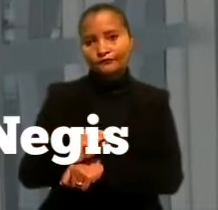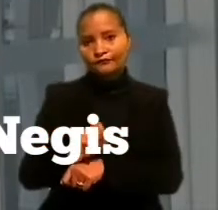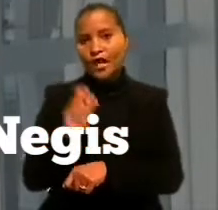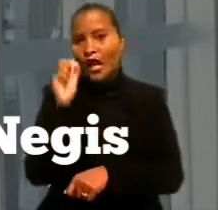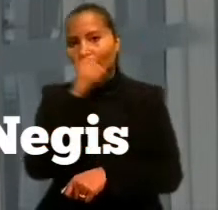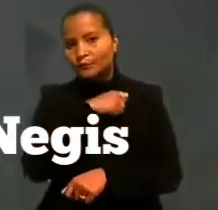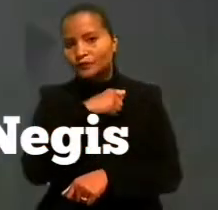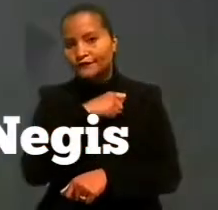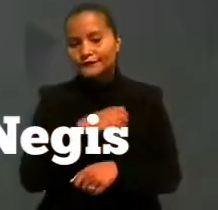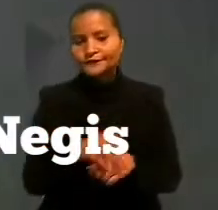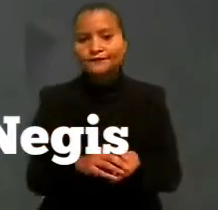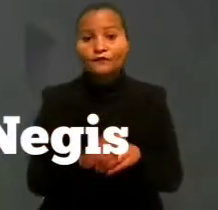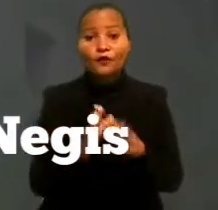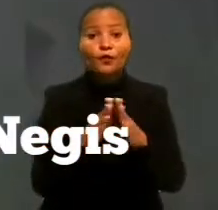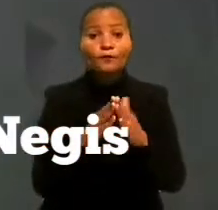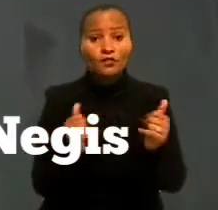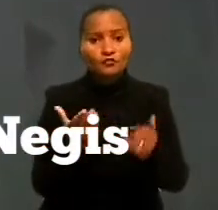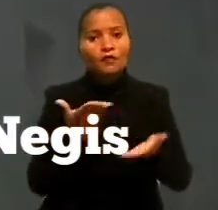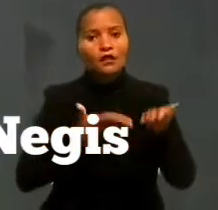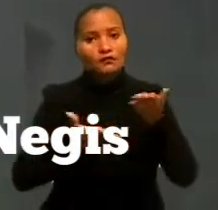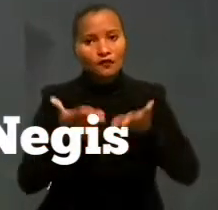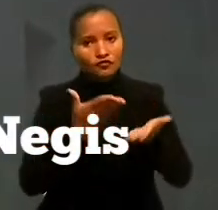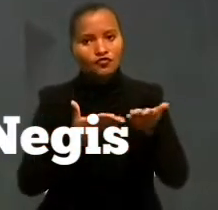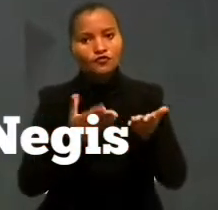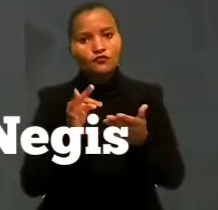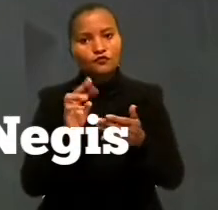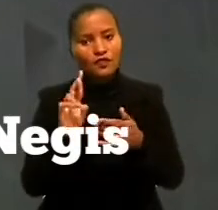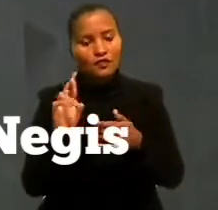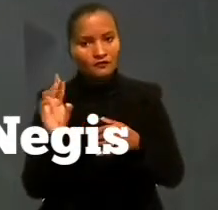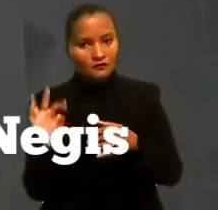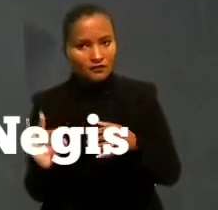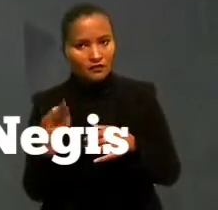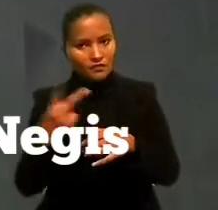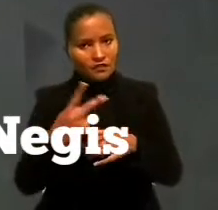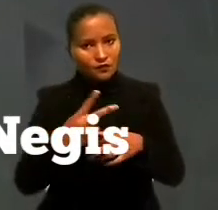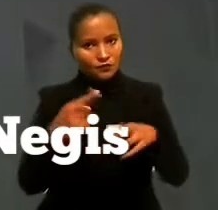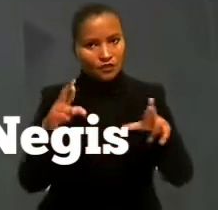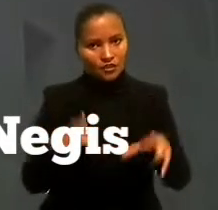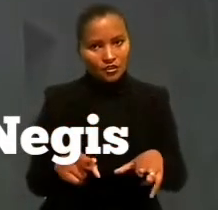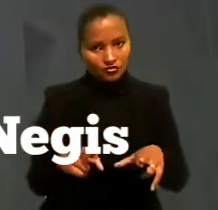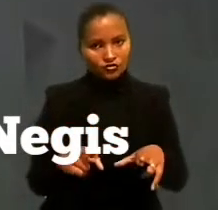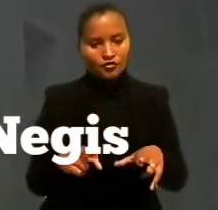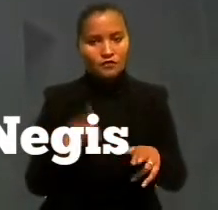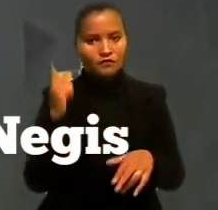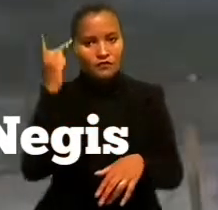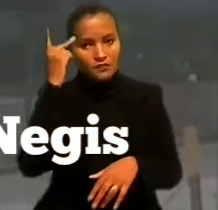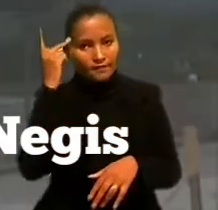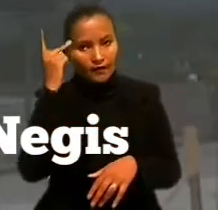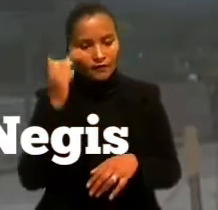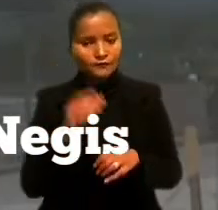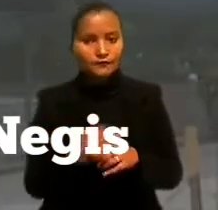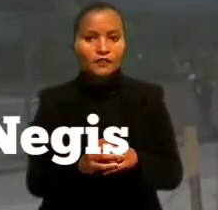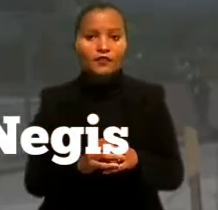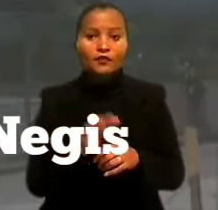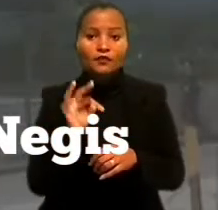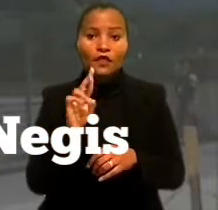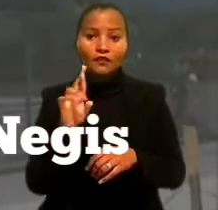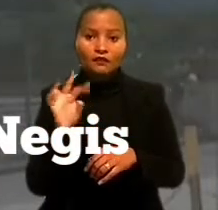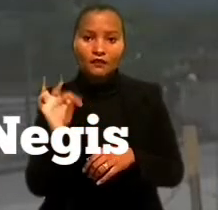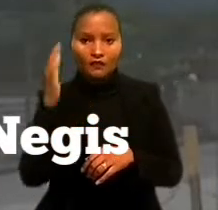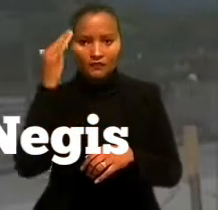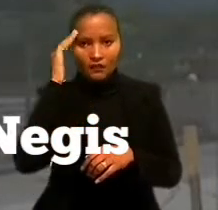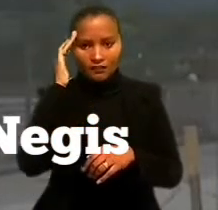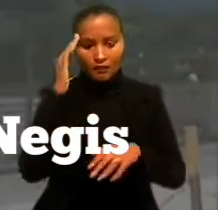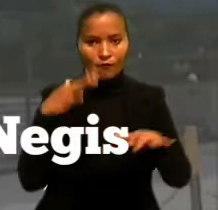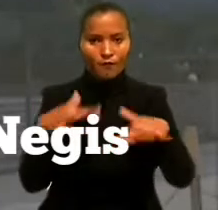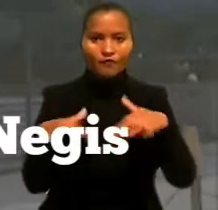considerada abusiva. O pedido foi atendido pelo Tribunal Regional do Trabalho, da segunda região, na capital paulista. O TRT entendeu que